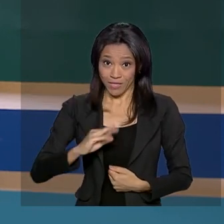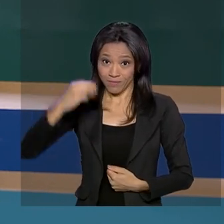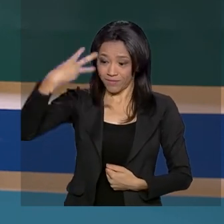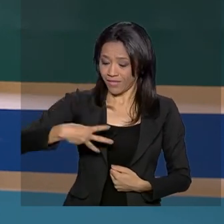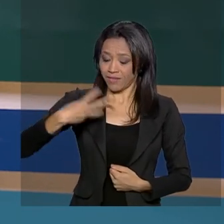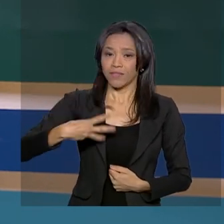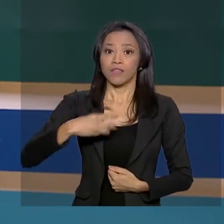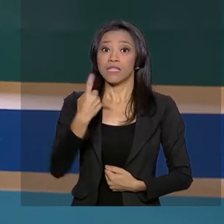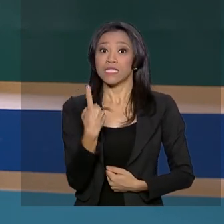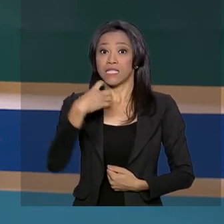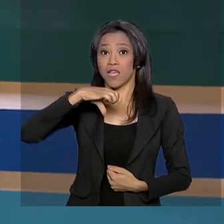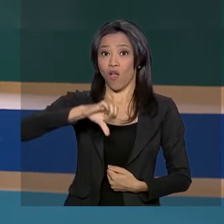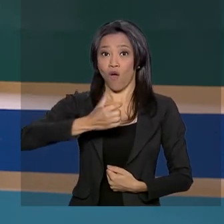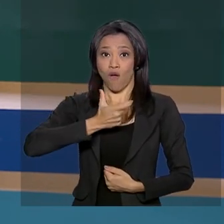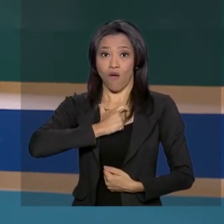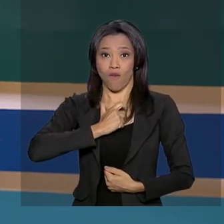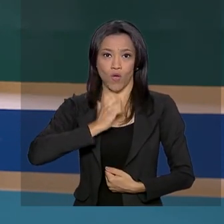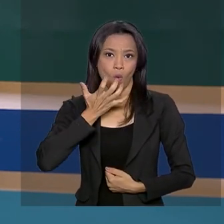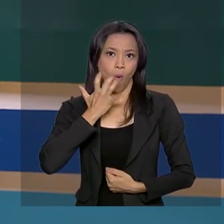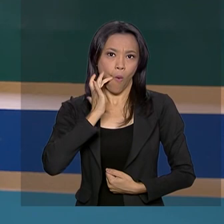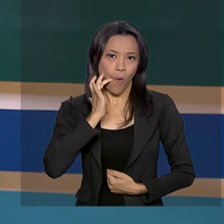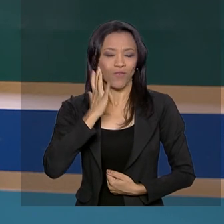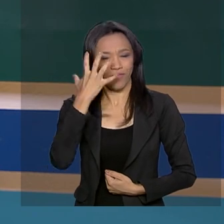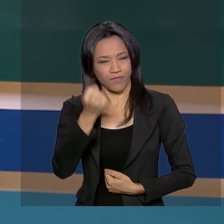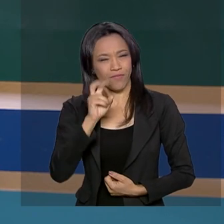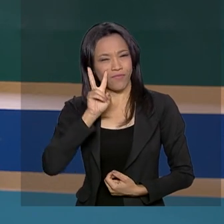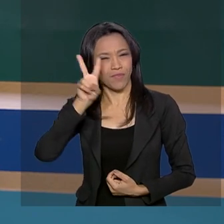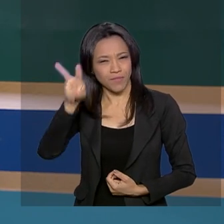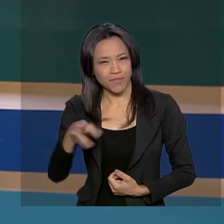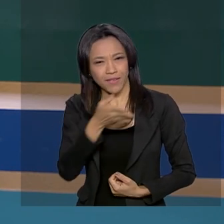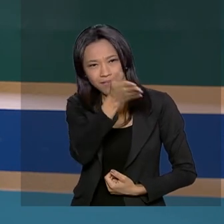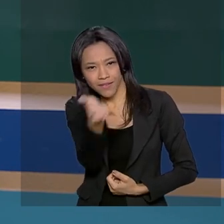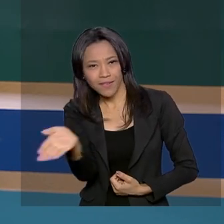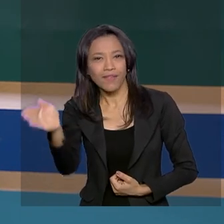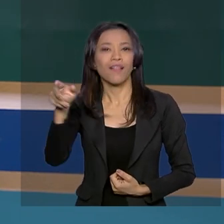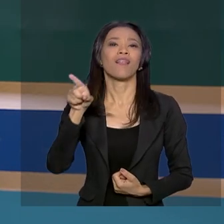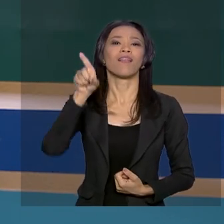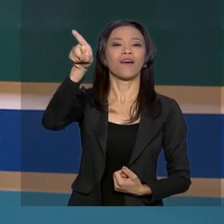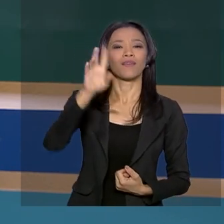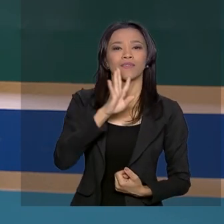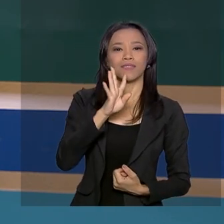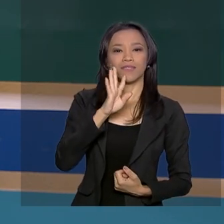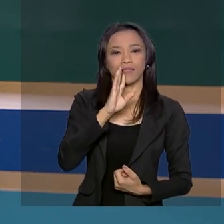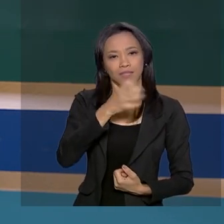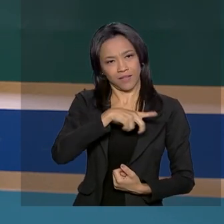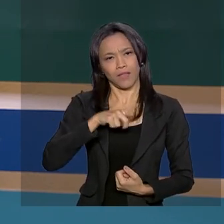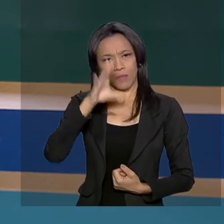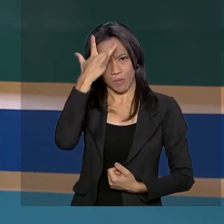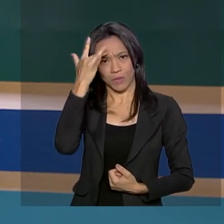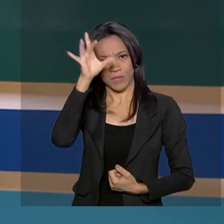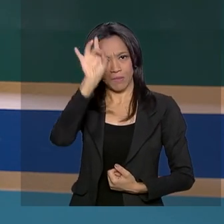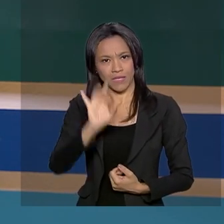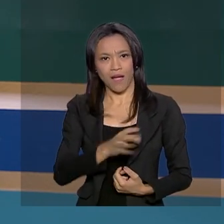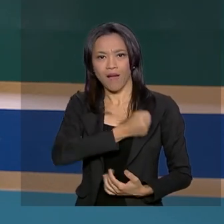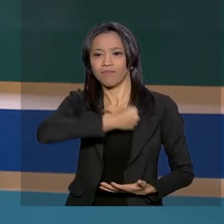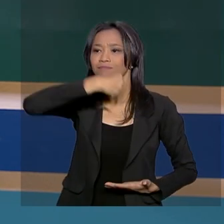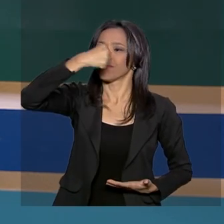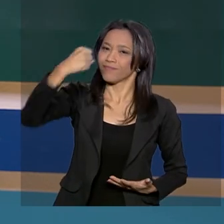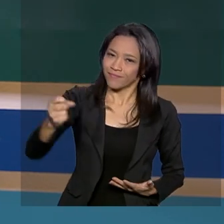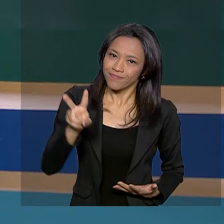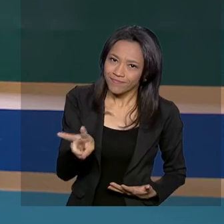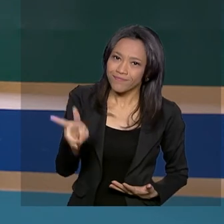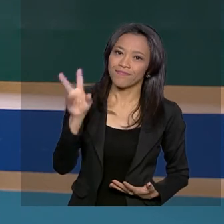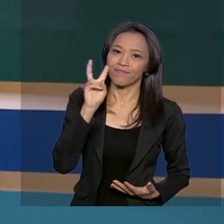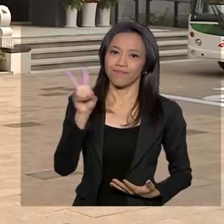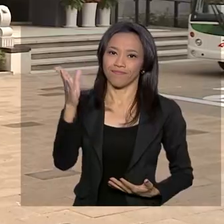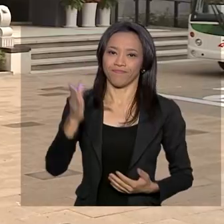19 ouros. Hoje vamos fazer um passeio pela Vila dos Atletas, com o nosso enviado especial a Wuhan, Igor Santos.